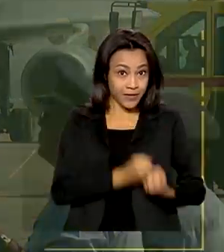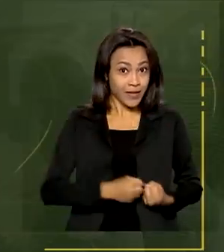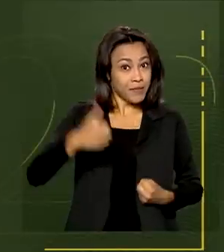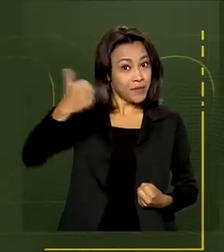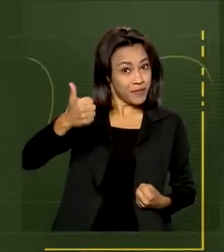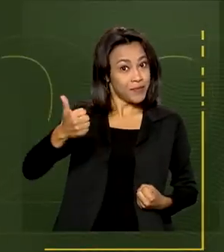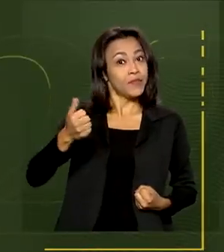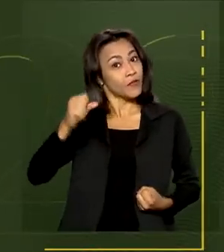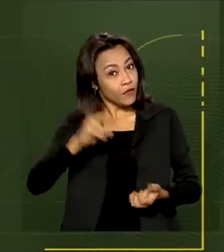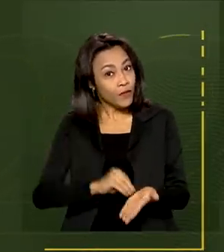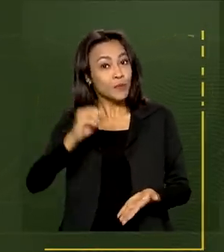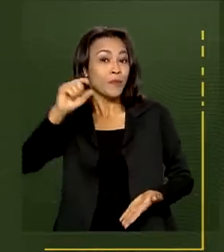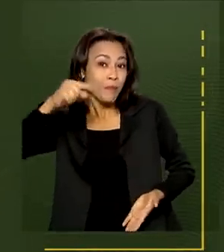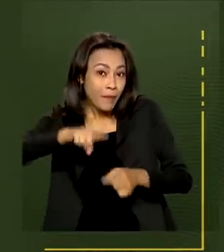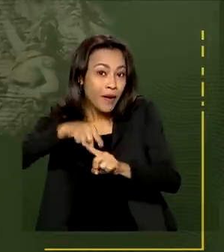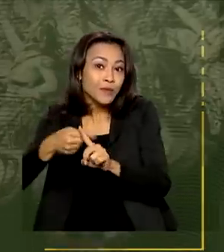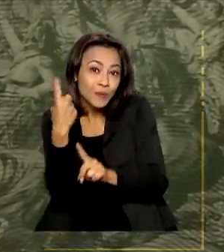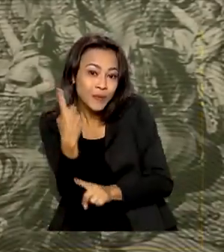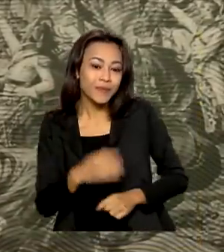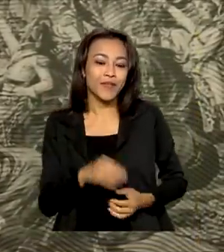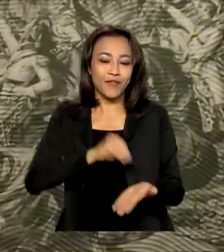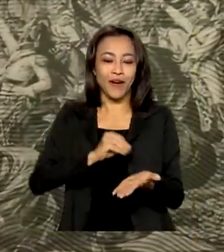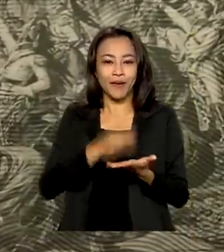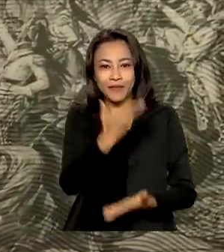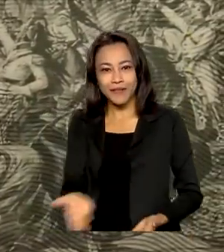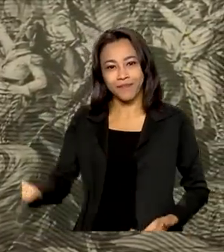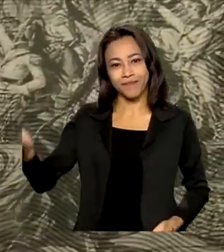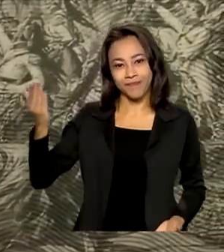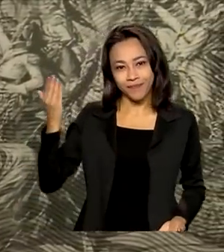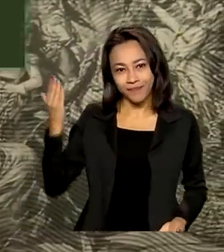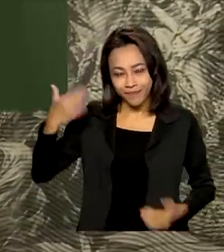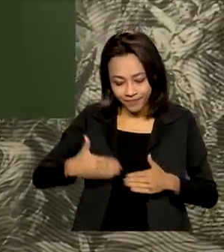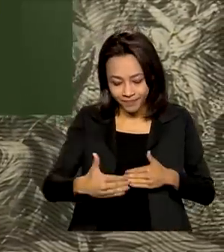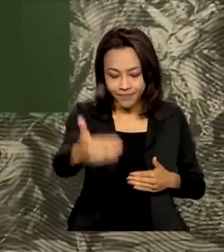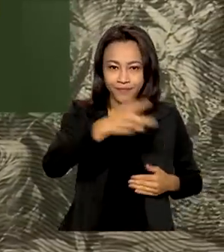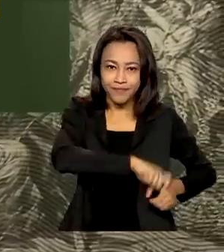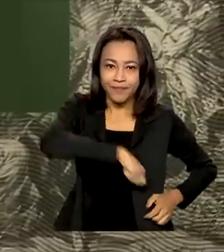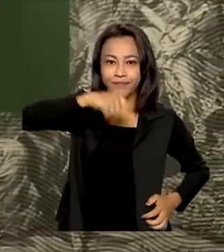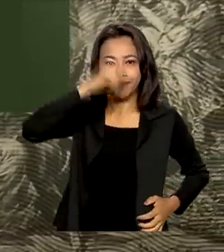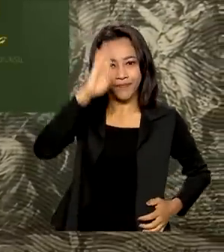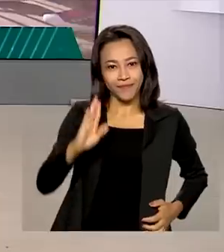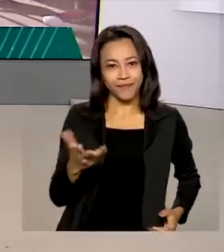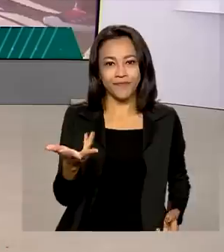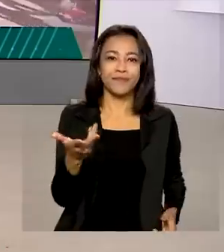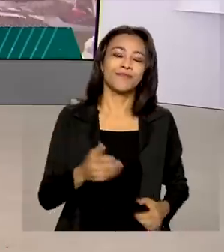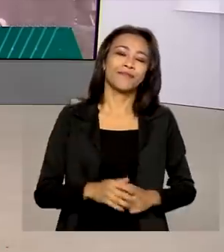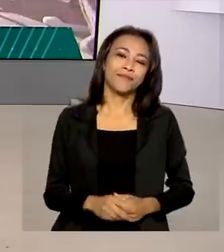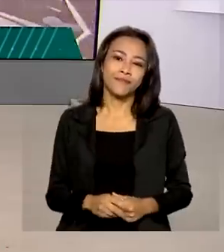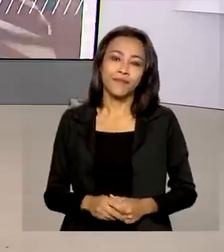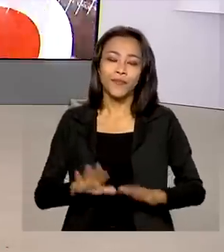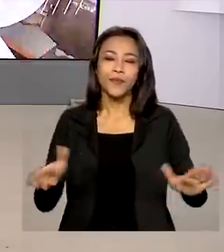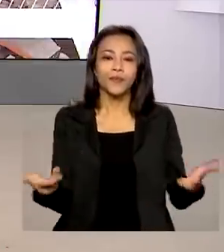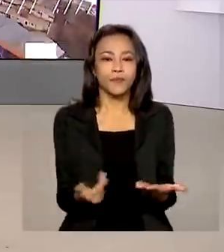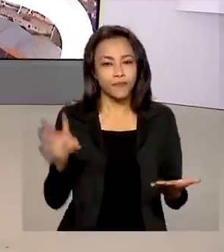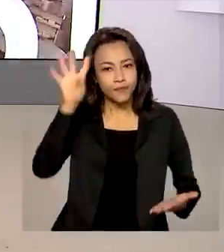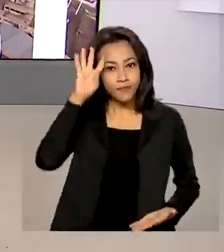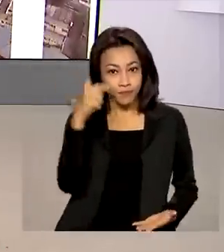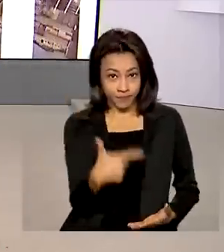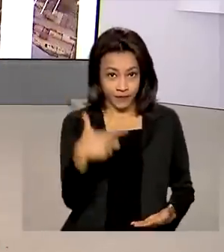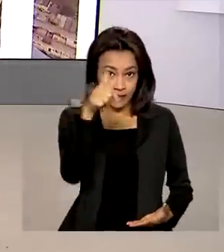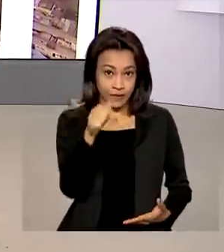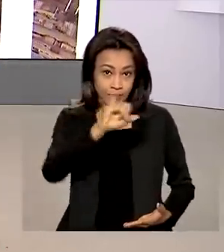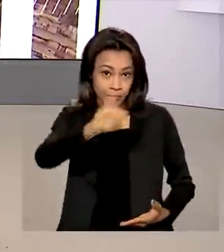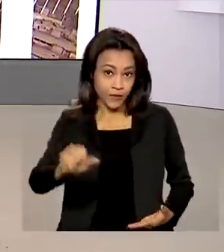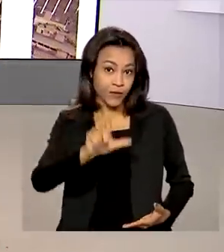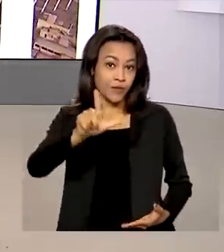E faltam 42 dias para o bicentenário da independência do Brasil. Quarta-feira, 27 de